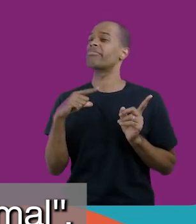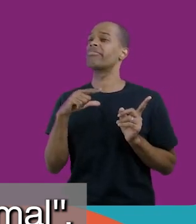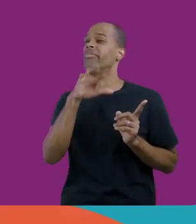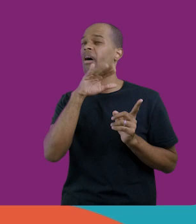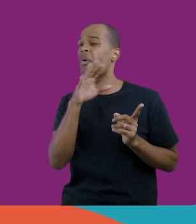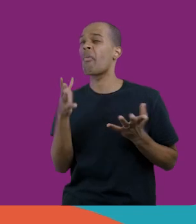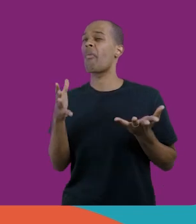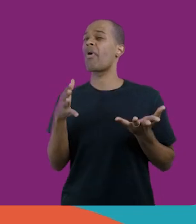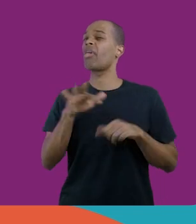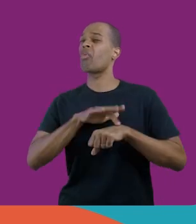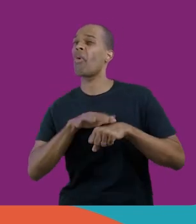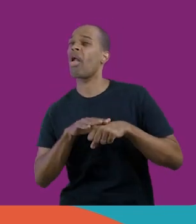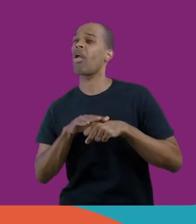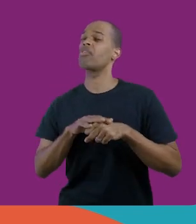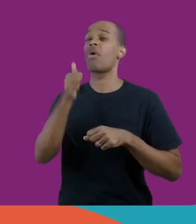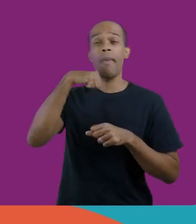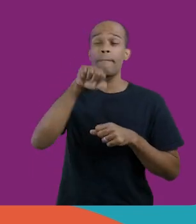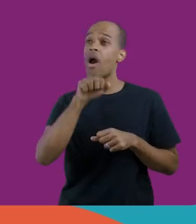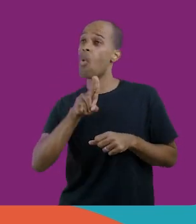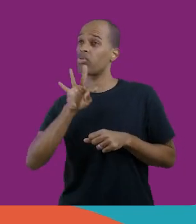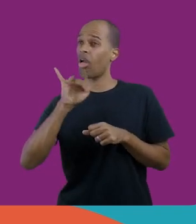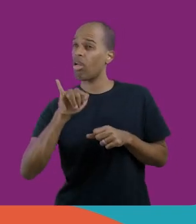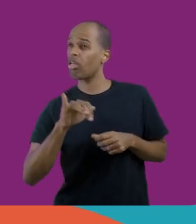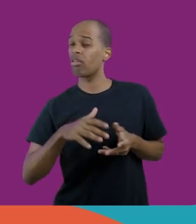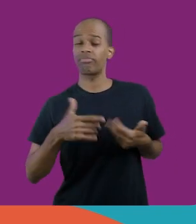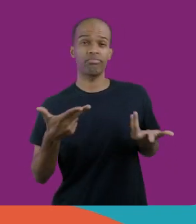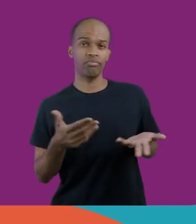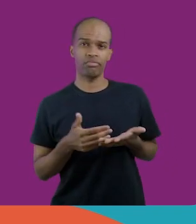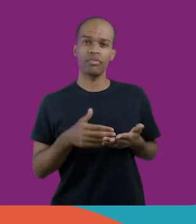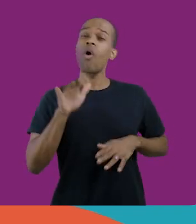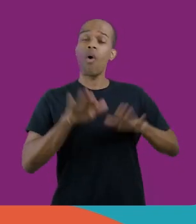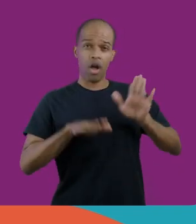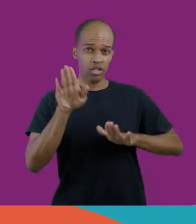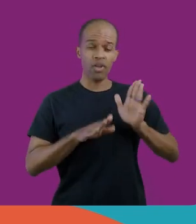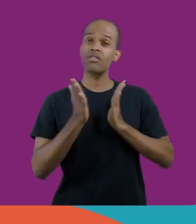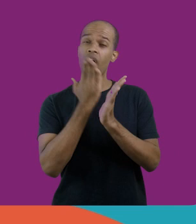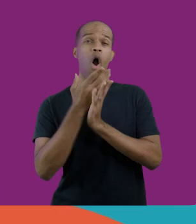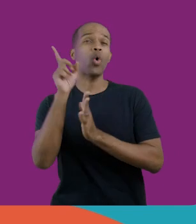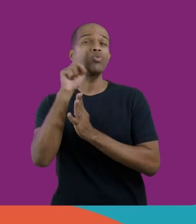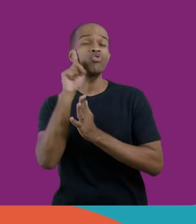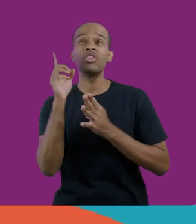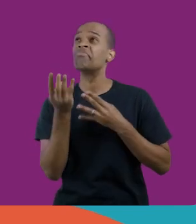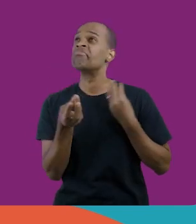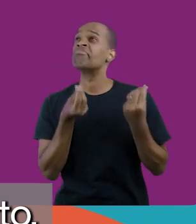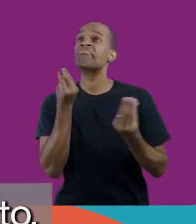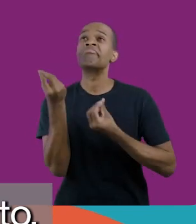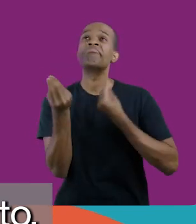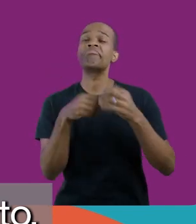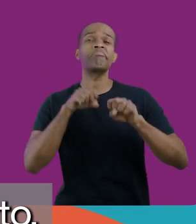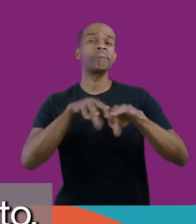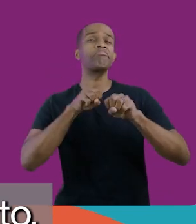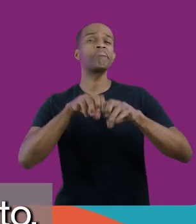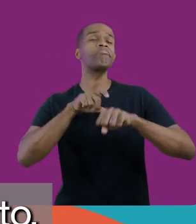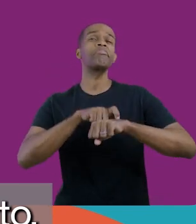mal, a minha mãe está na UTI, né, então, não fazer, às vezes, tinha dias que não fazia sentido eu ministrar um